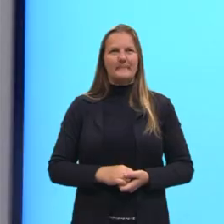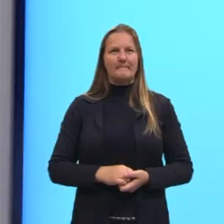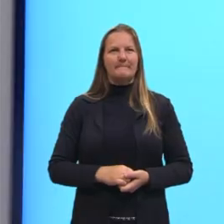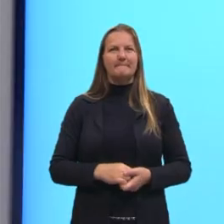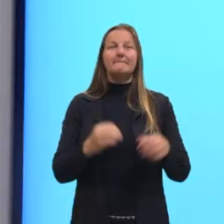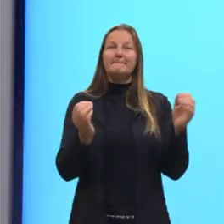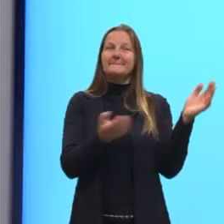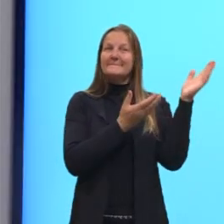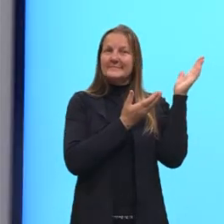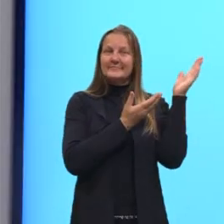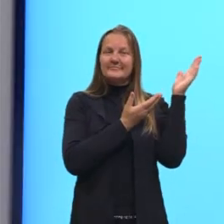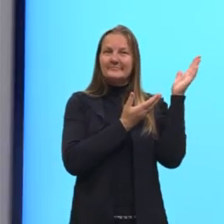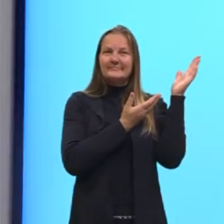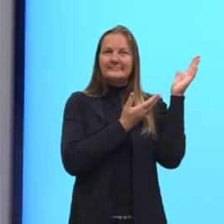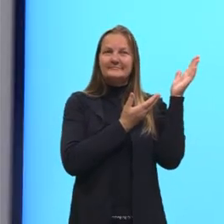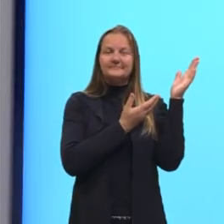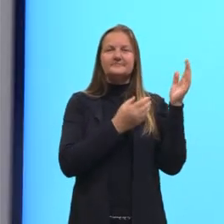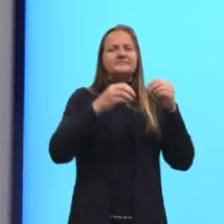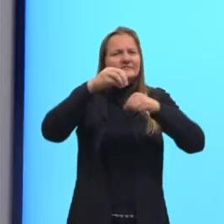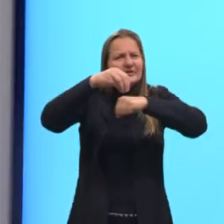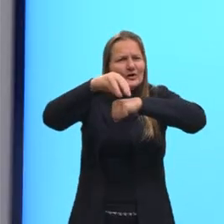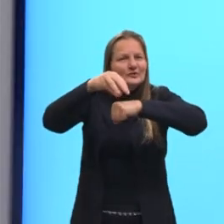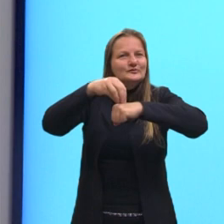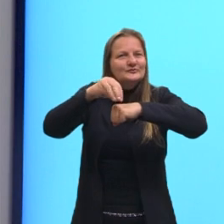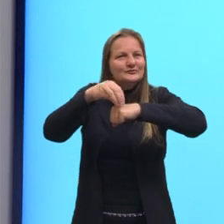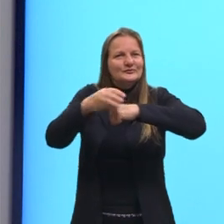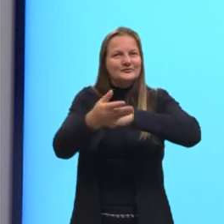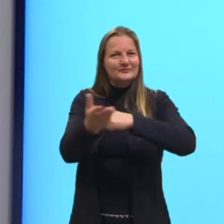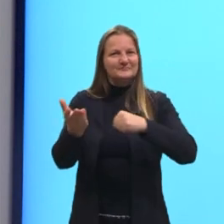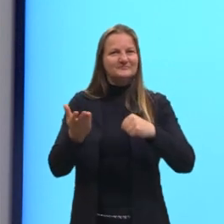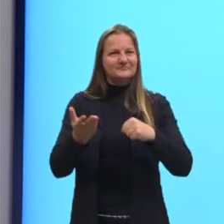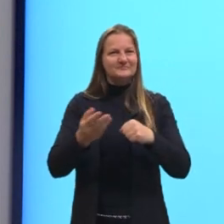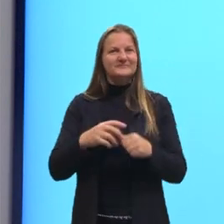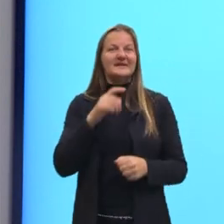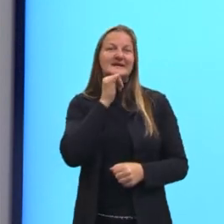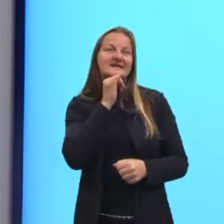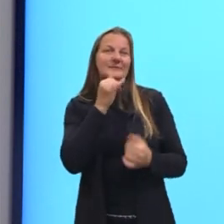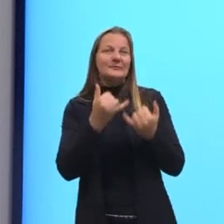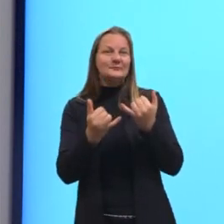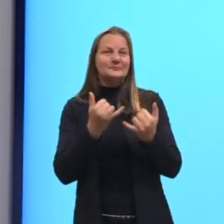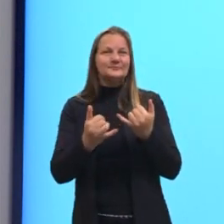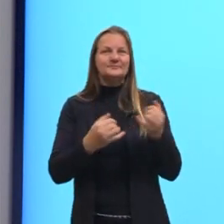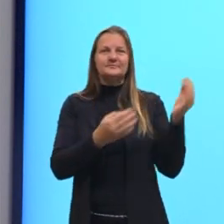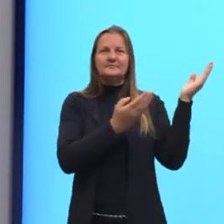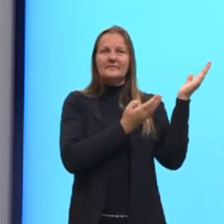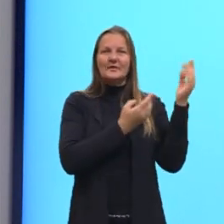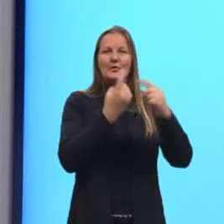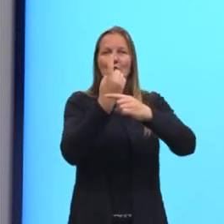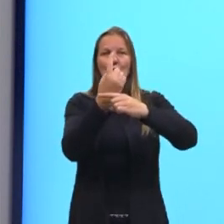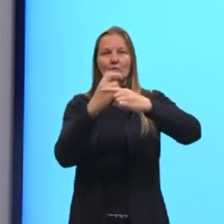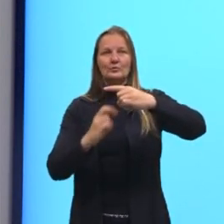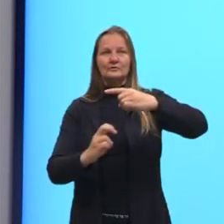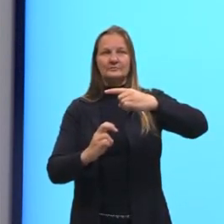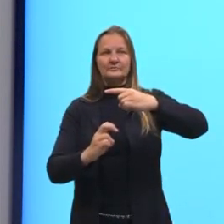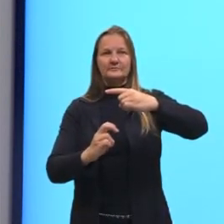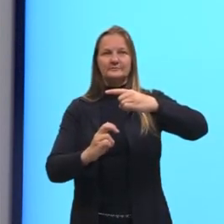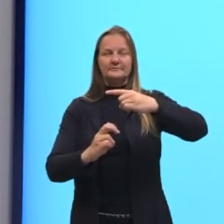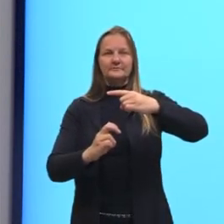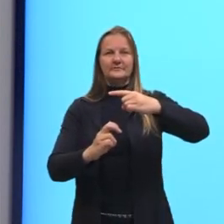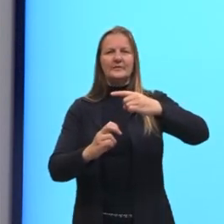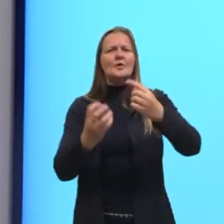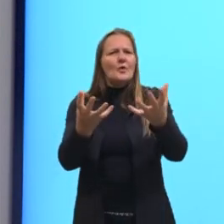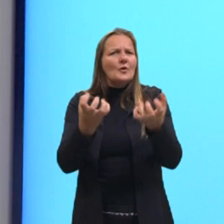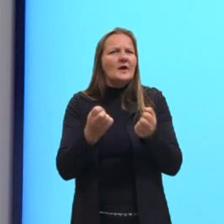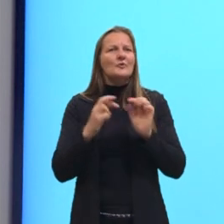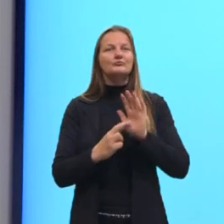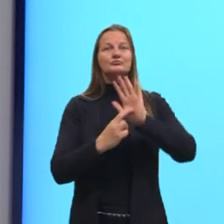Aqui eu trouxe para vocês algumas dicas para facilitar. Por exemplo, nós temos ali 1 quinto. E eu quero